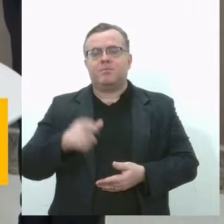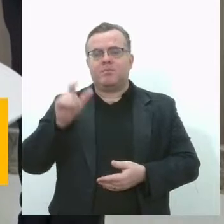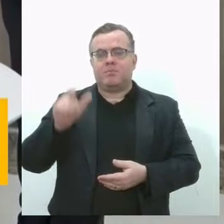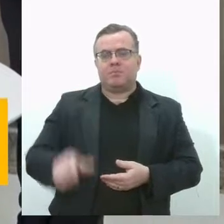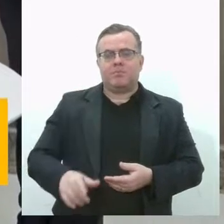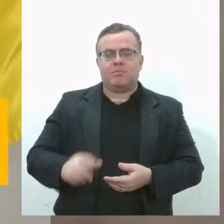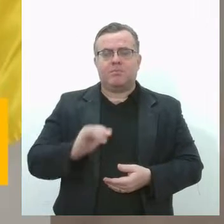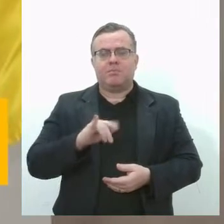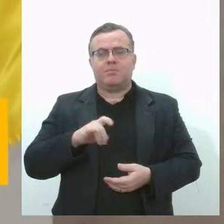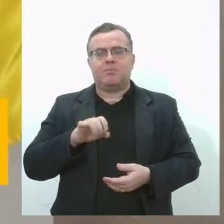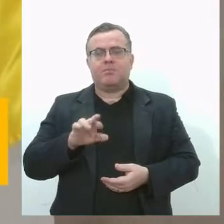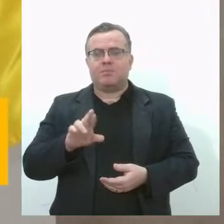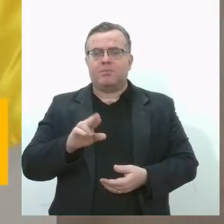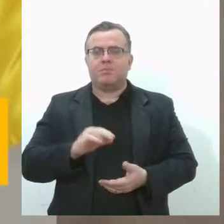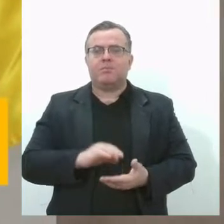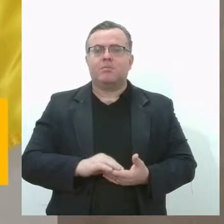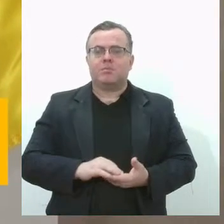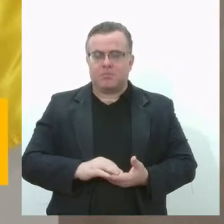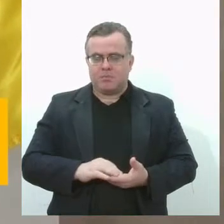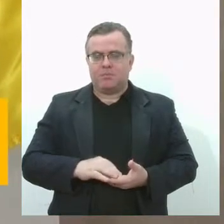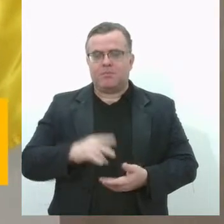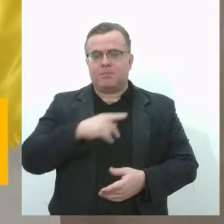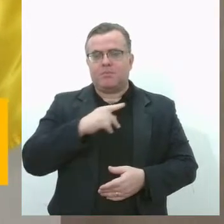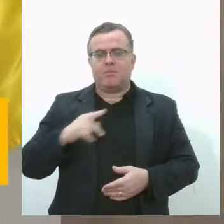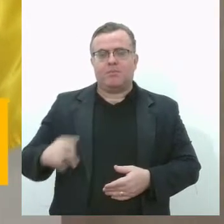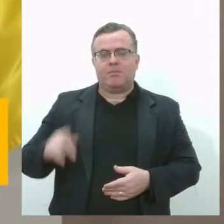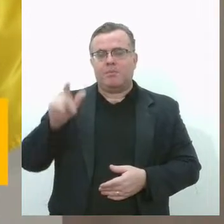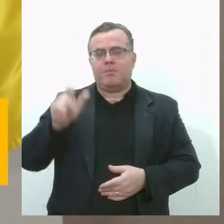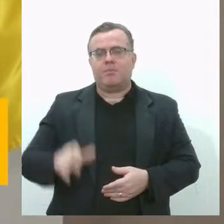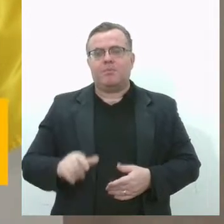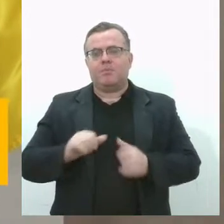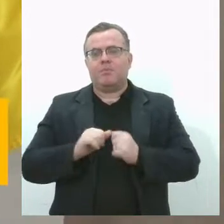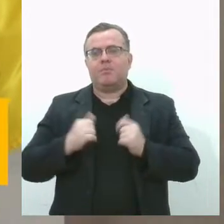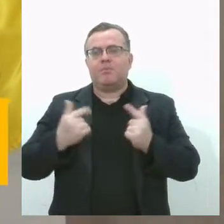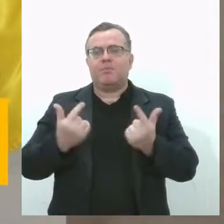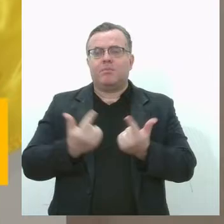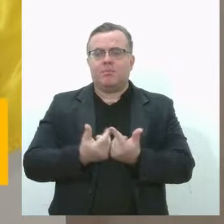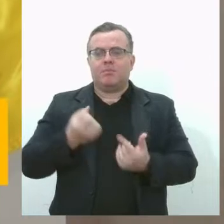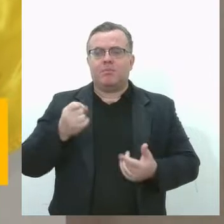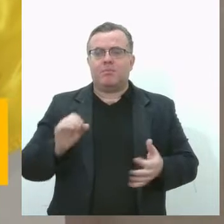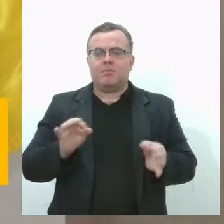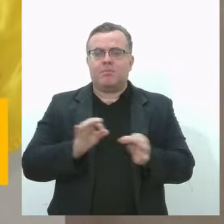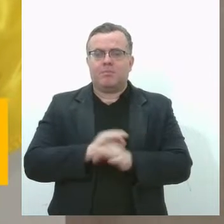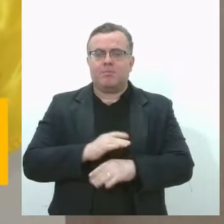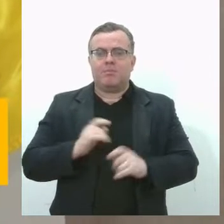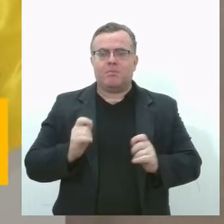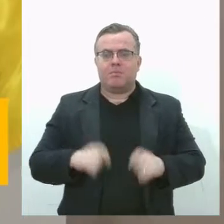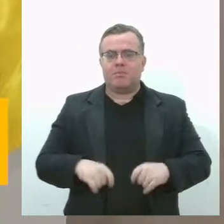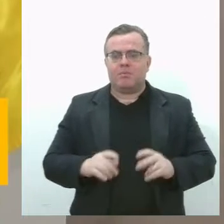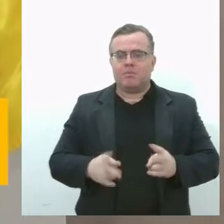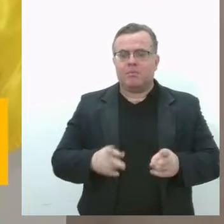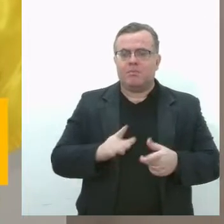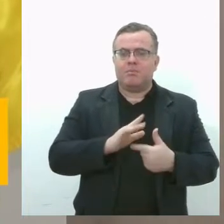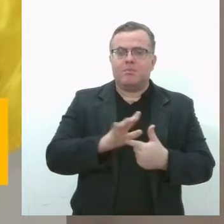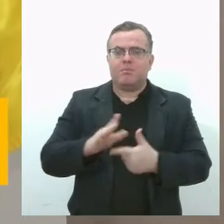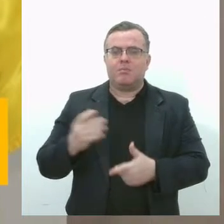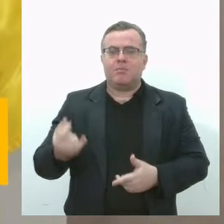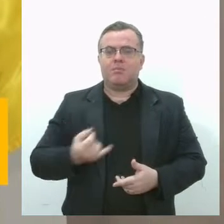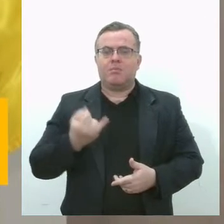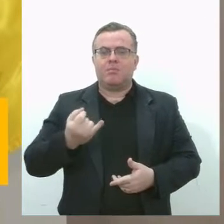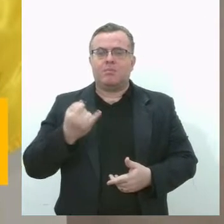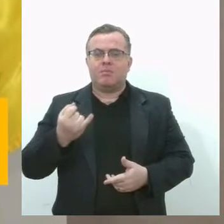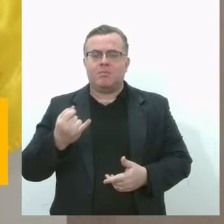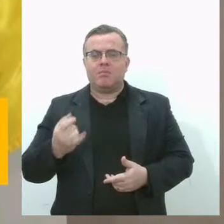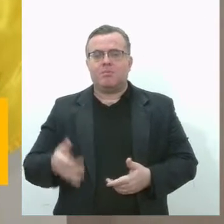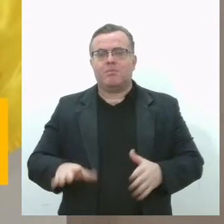Igor Albuquerque. O presidente da Assembleia Legislativa de Sergipe ressaltou a importância da solenidade que